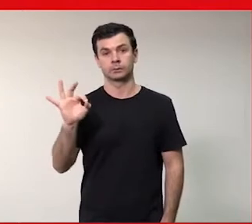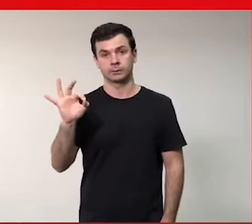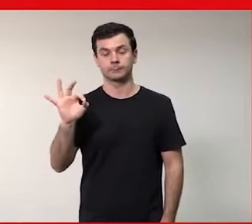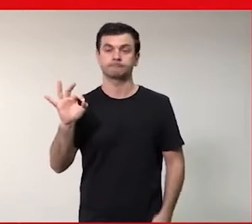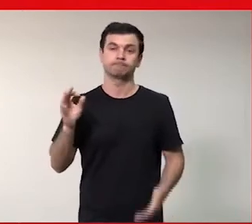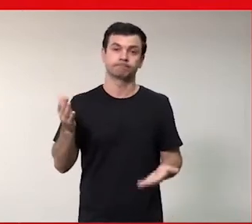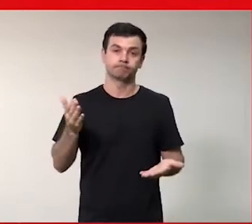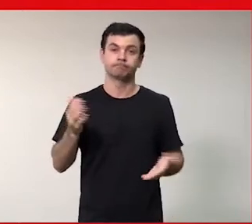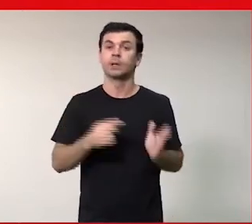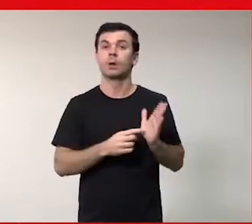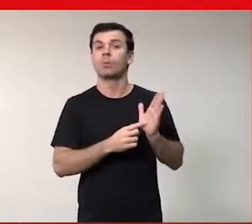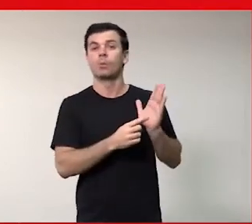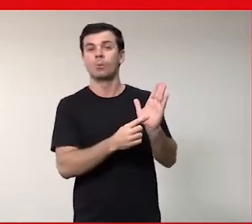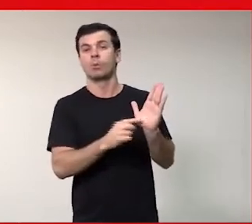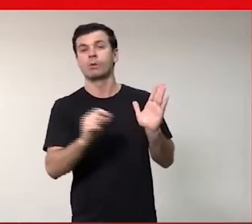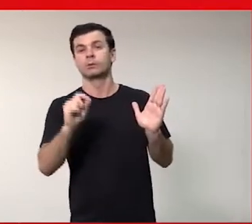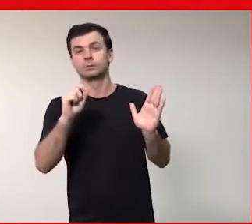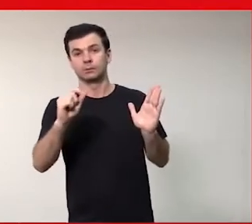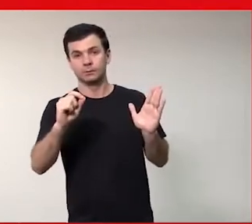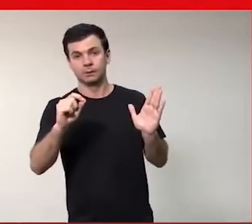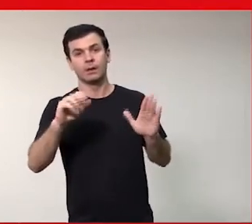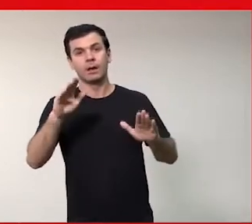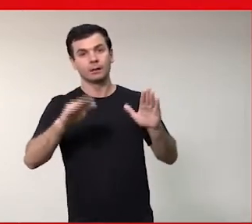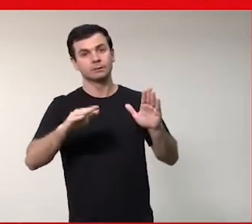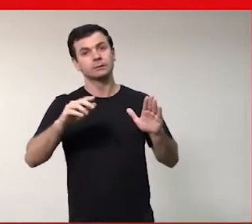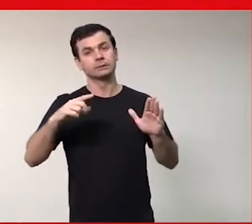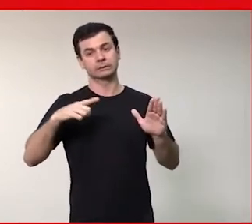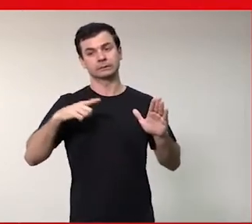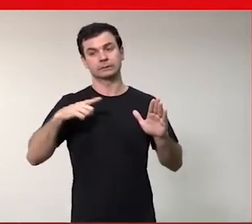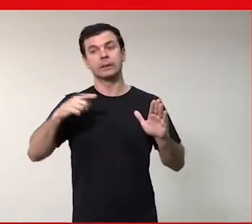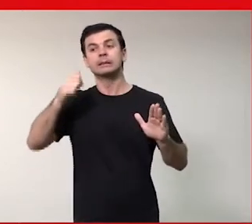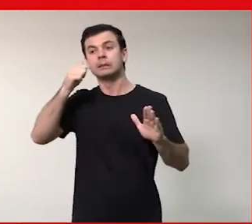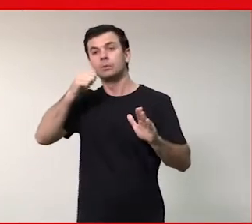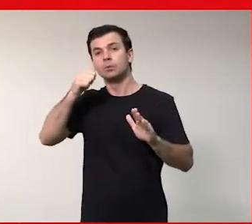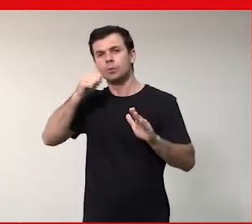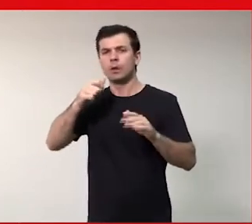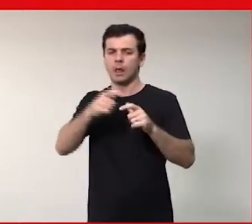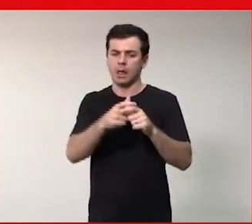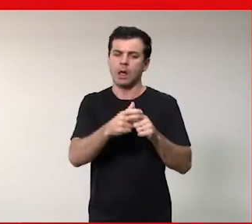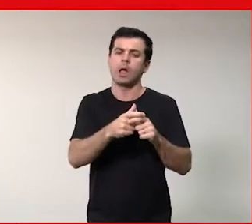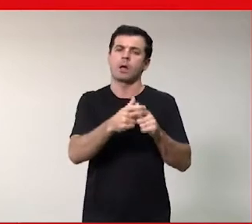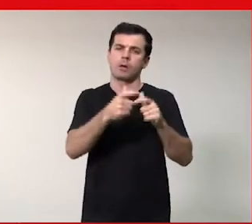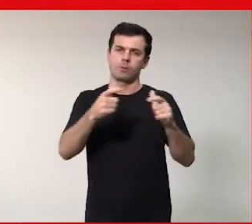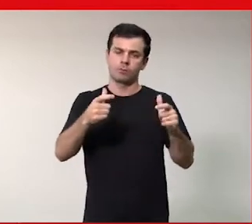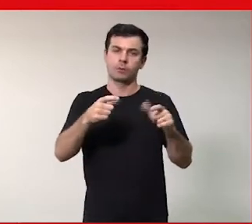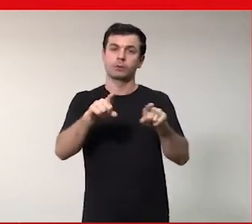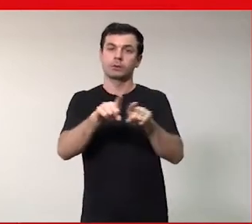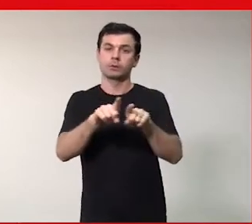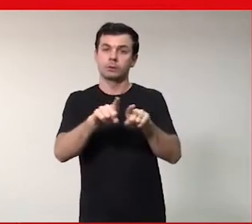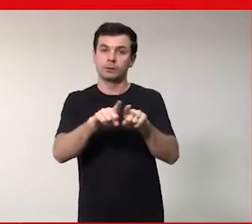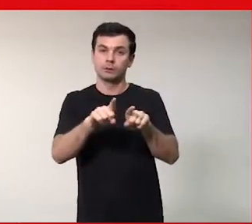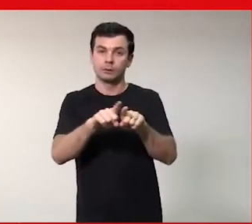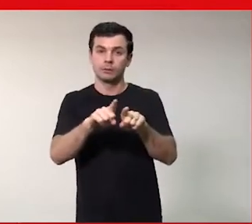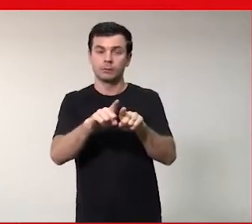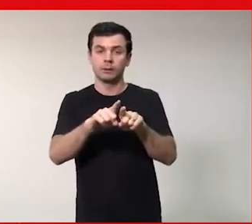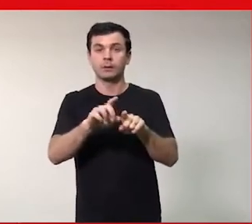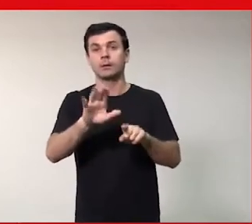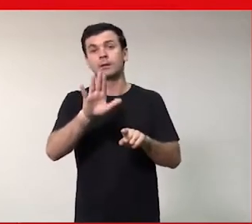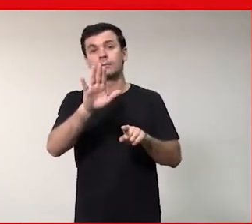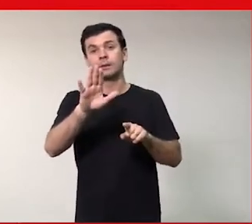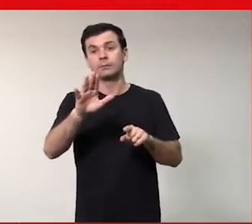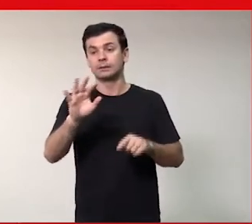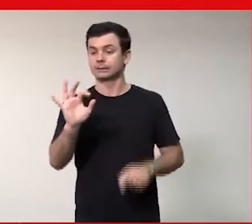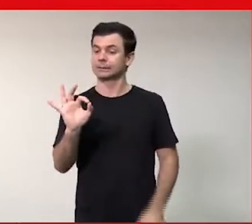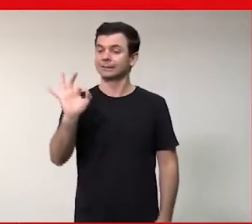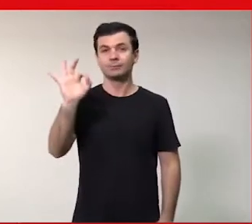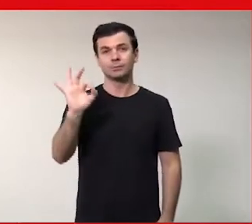mostrando que, apesar da quantidade feminina ter aumentado também, em número absoluto, em percentual